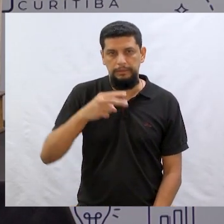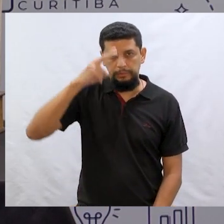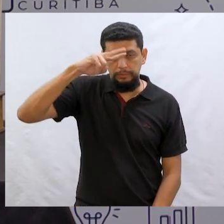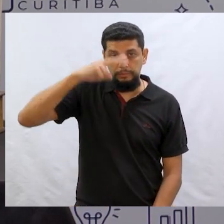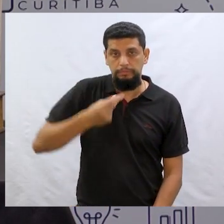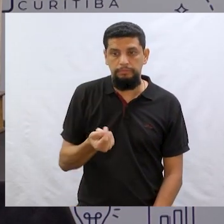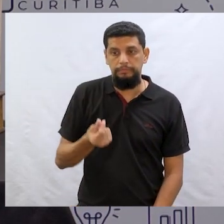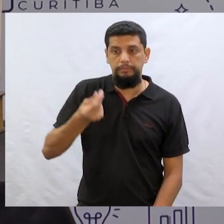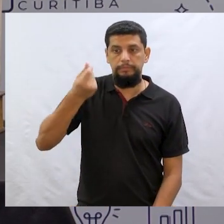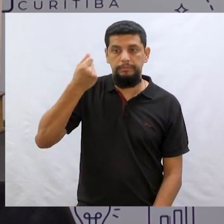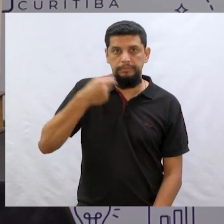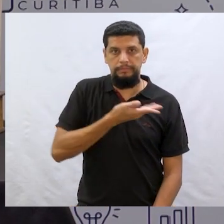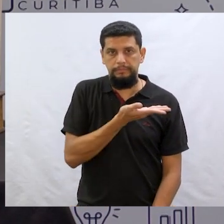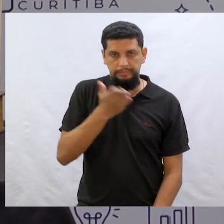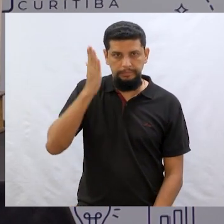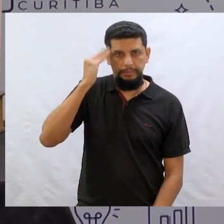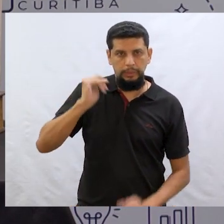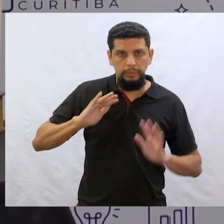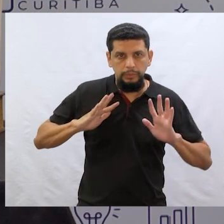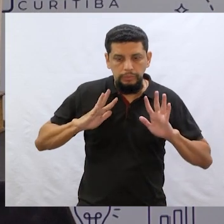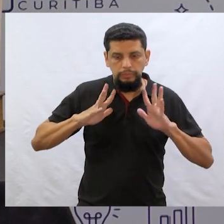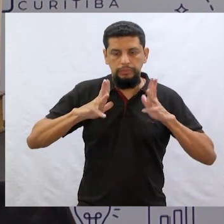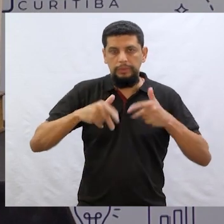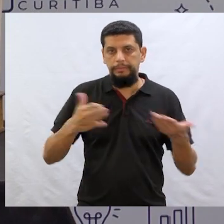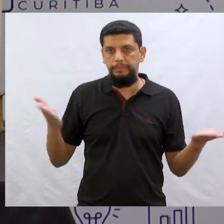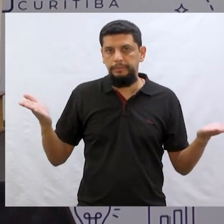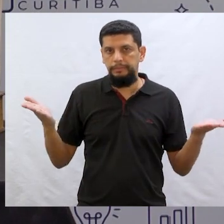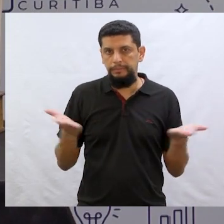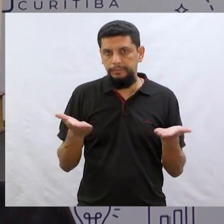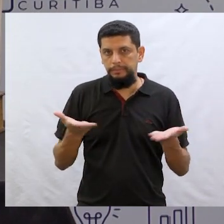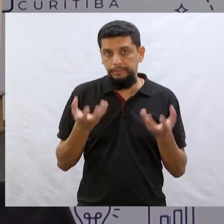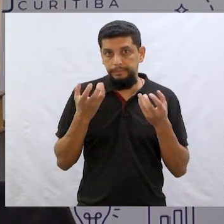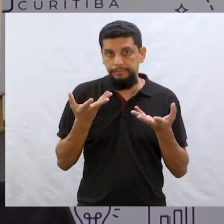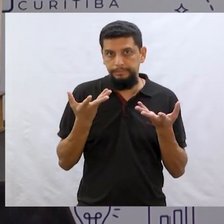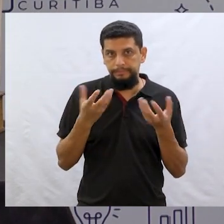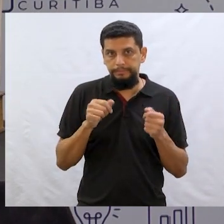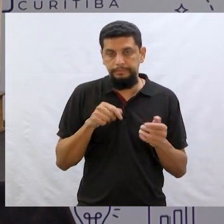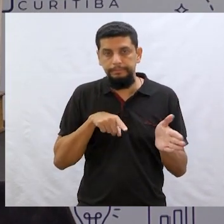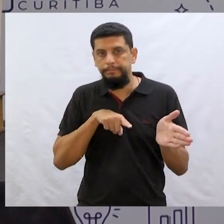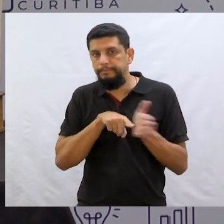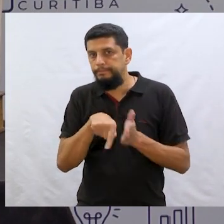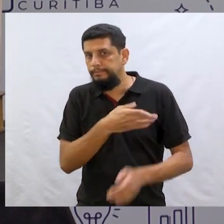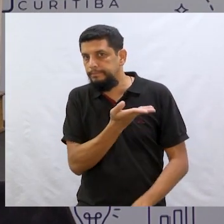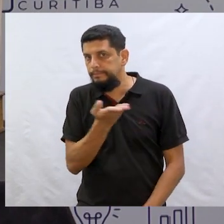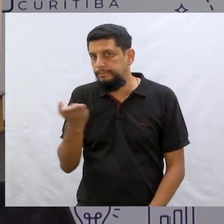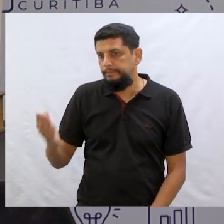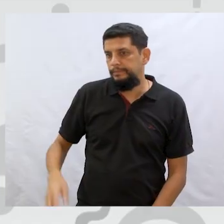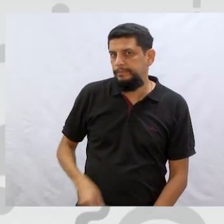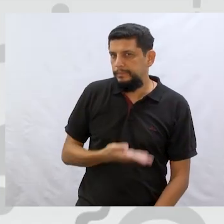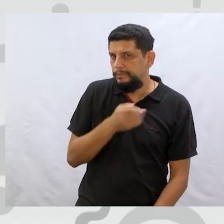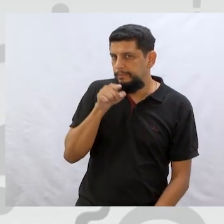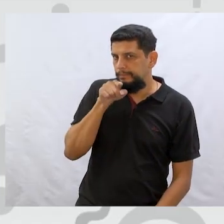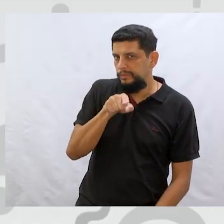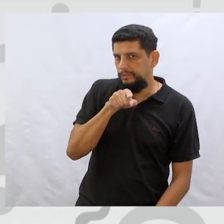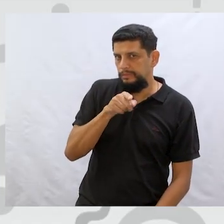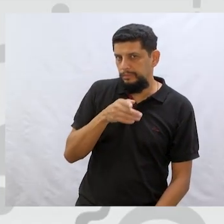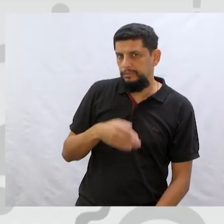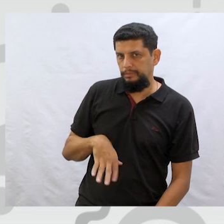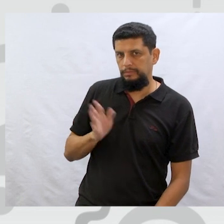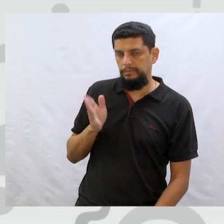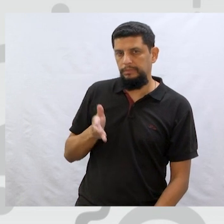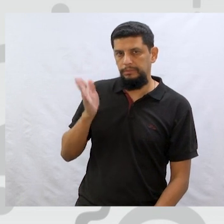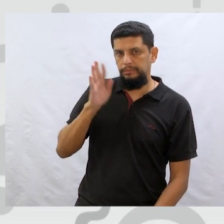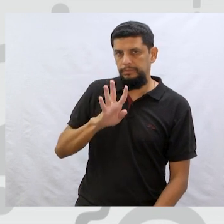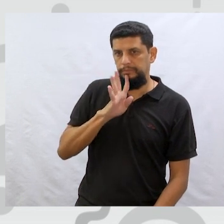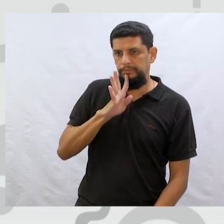antiga, né? Então, sabemos tudo isso, gente. Agora, eu quero fazer mais uma pergunta. Você aí, já que